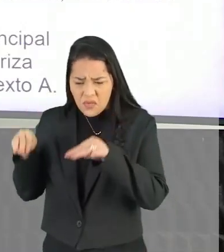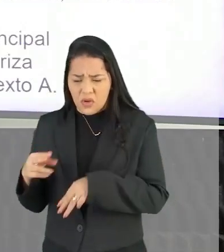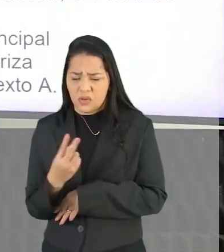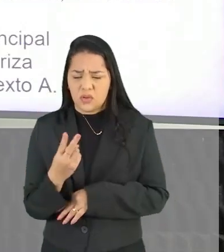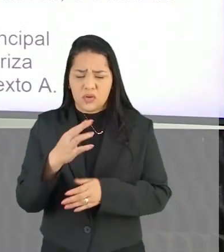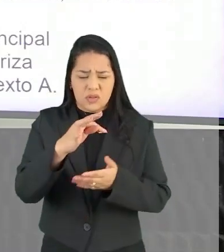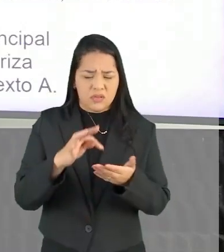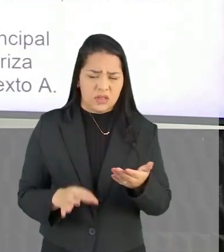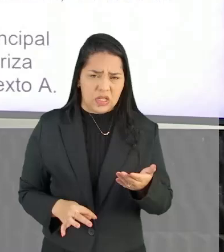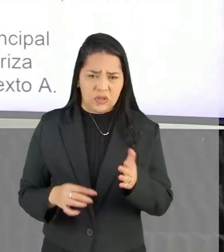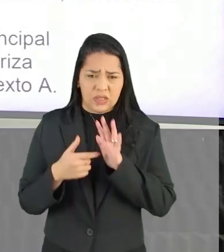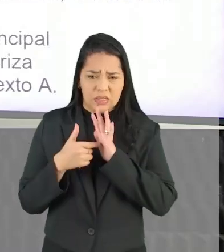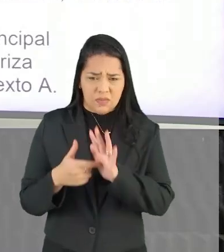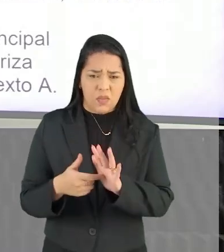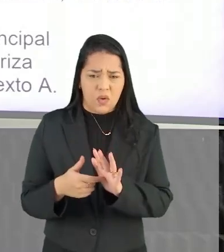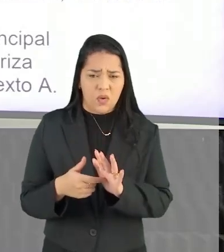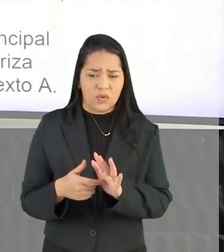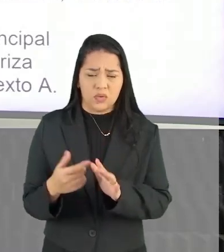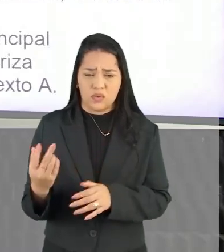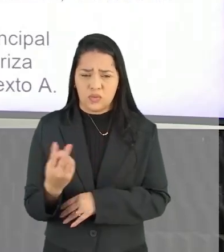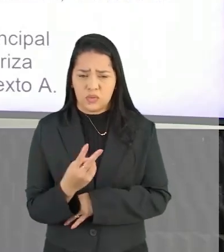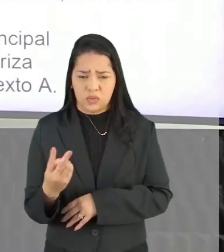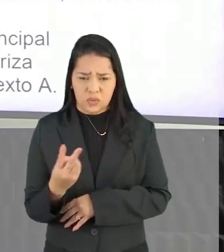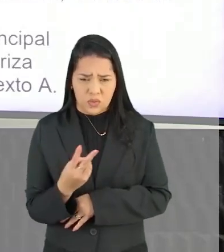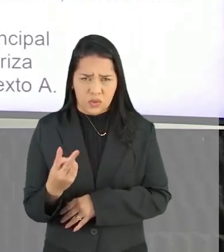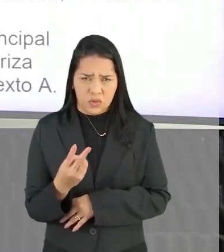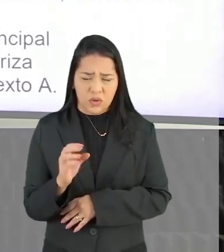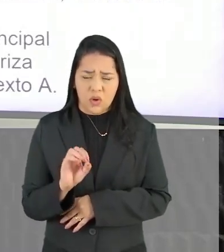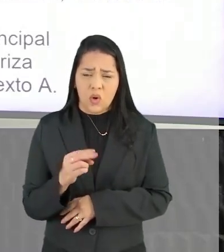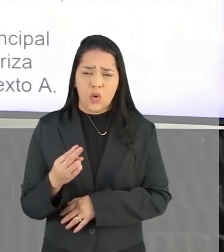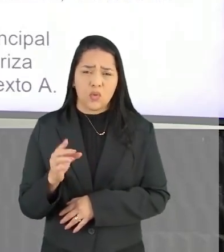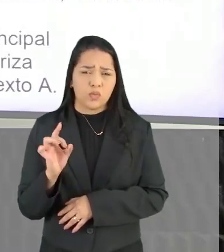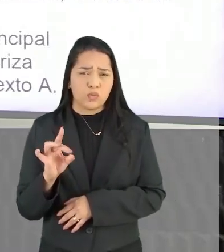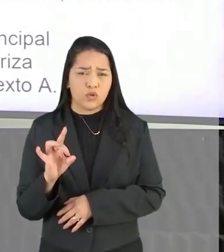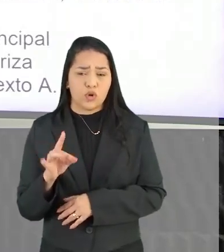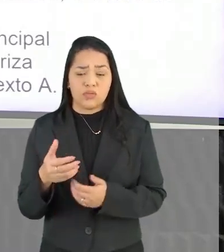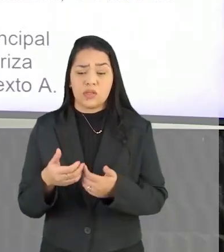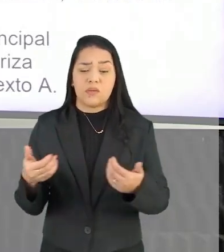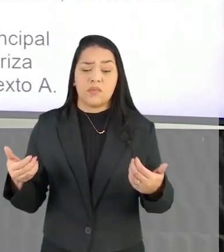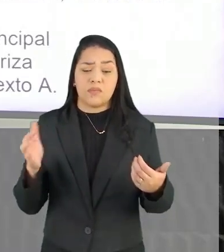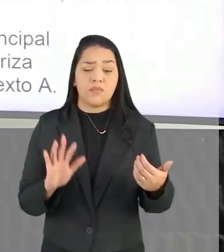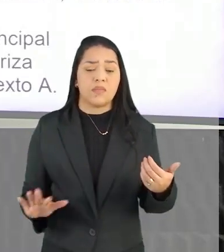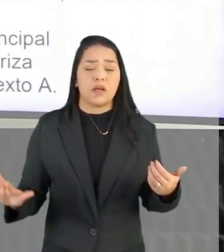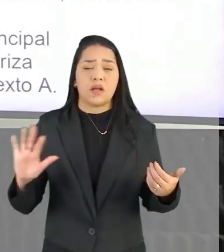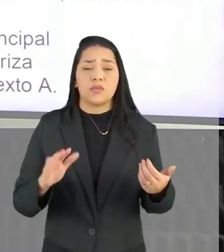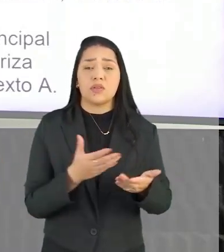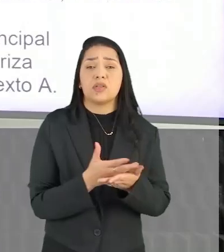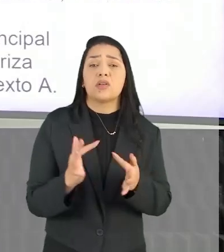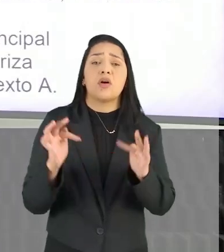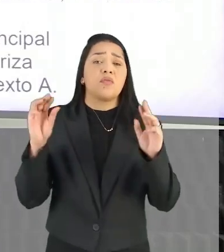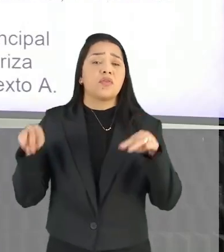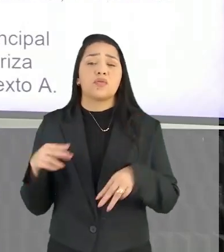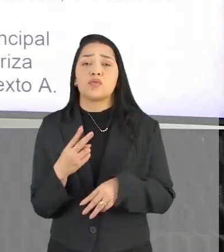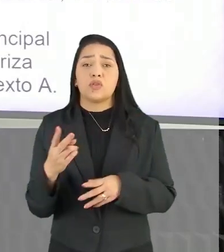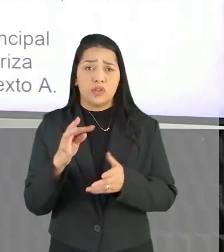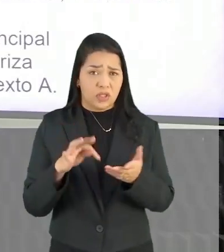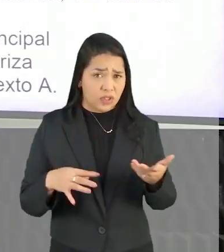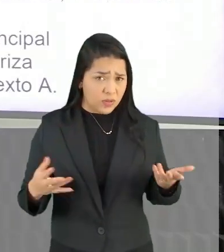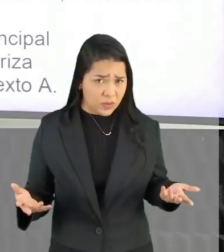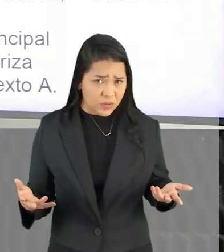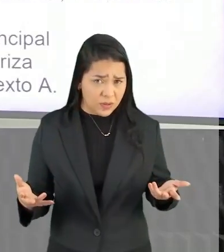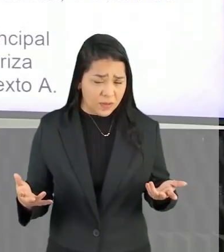E que o tom que se revestem neles dois. Então, será que a gente vê isso de forma geral Do início ao fim nos dois textos?